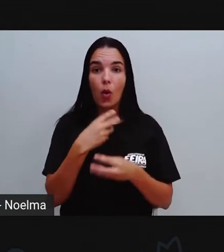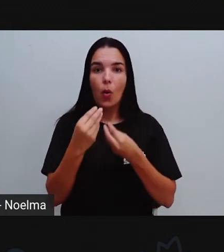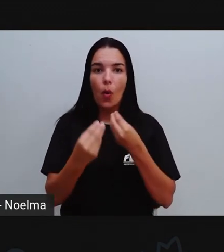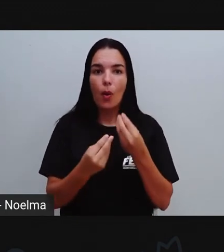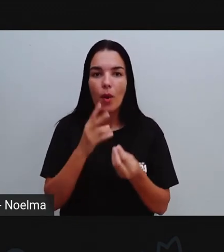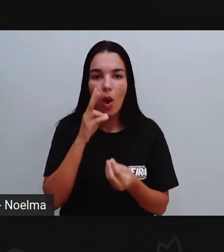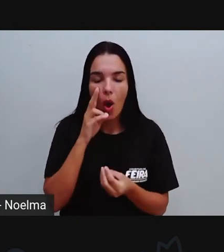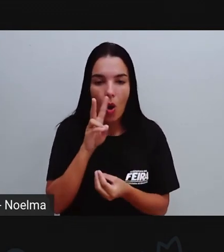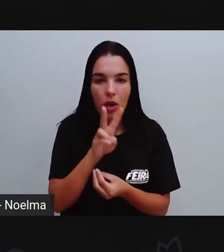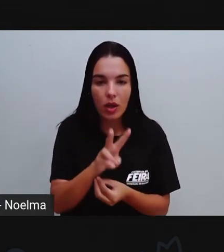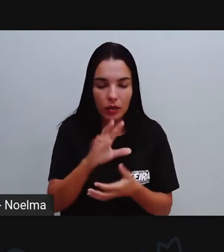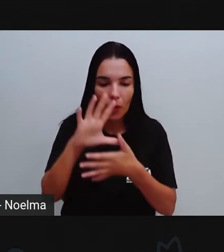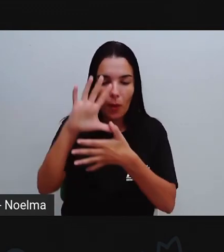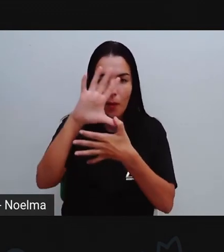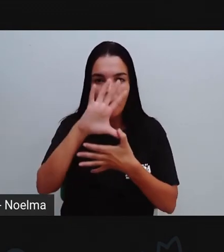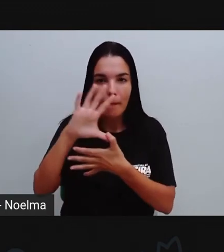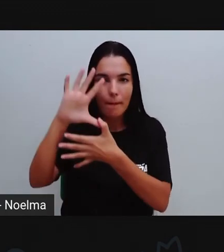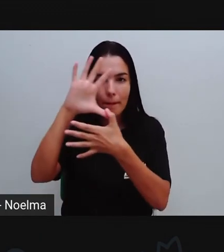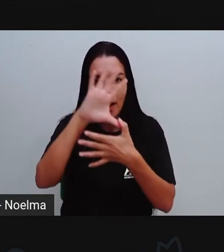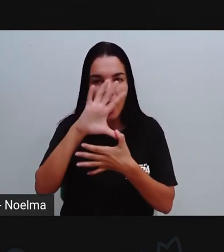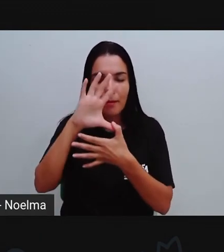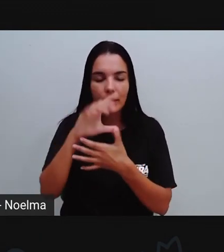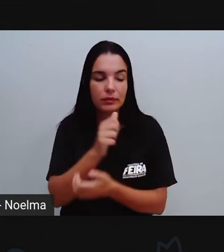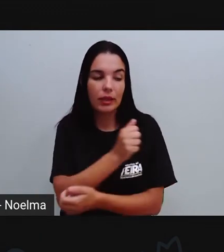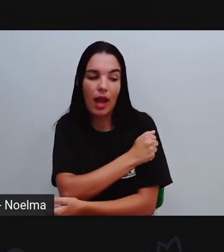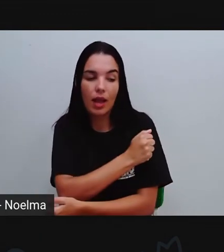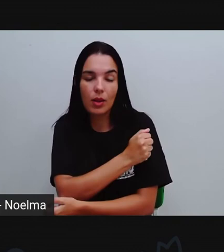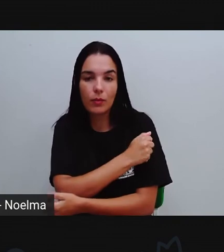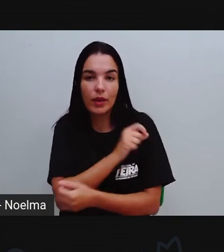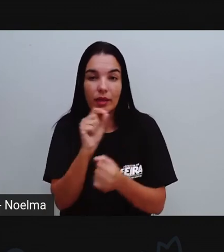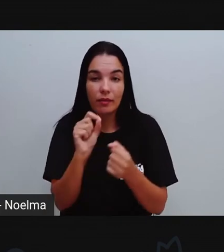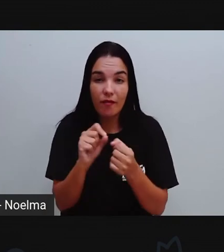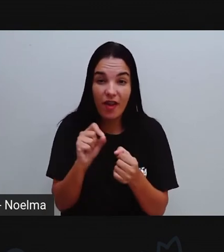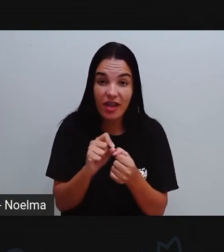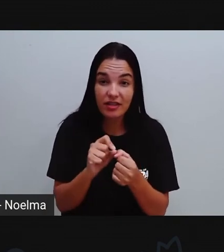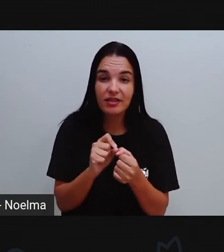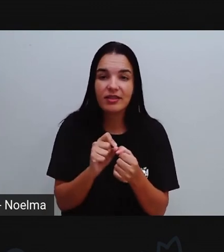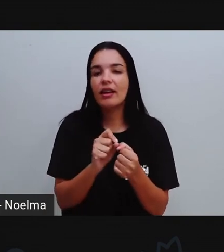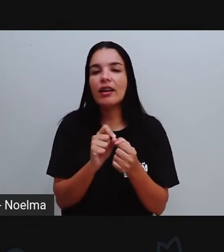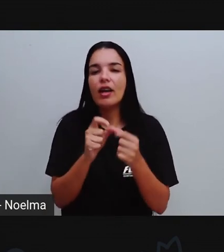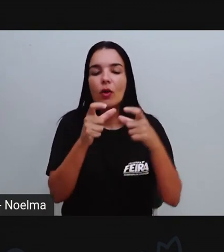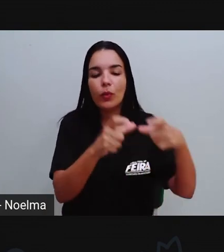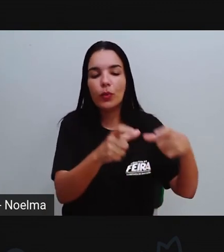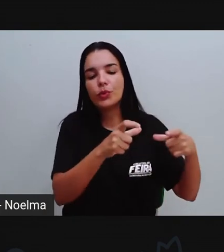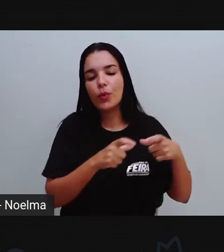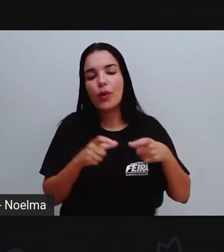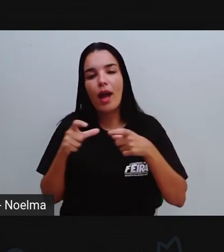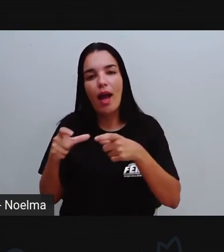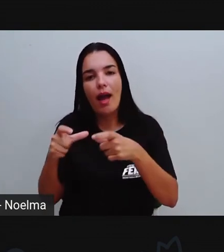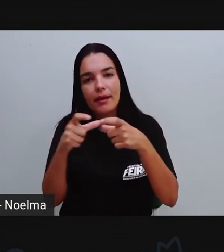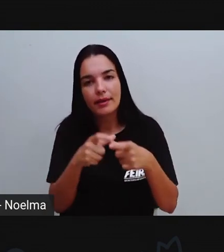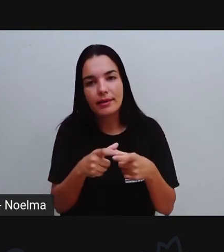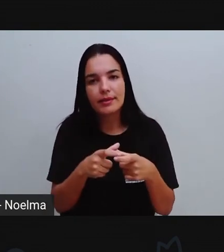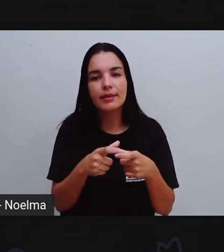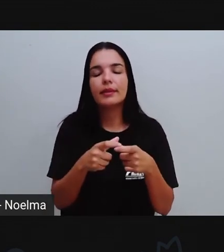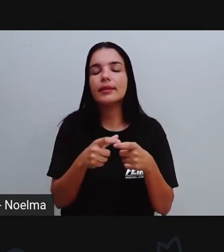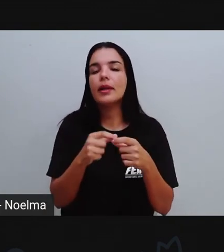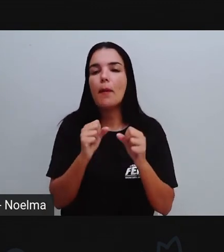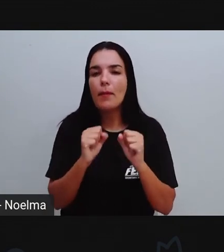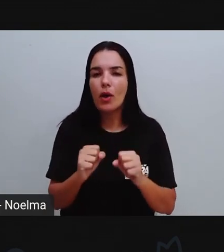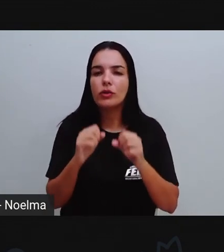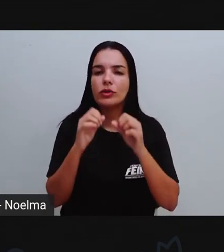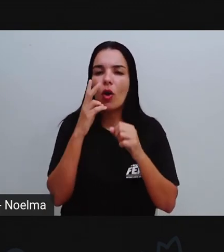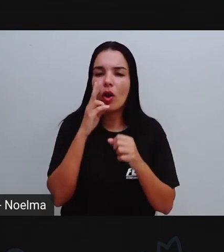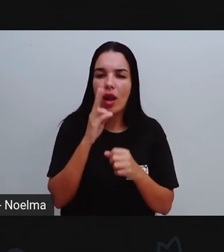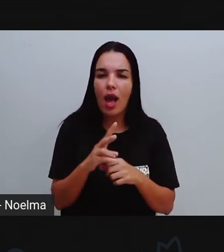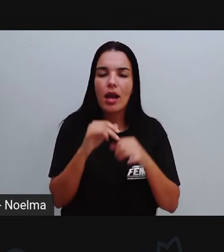olhando aquele mapa da estudante, que a estudante produziu com os pontos de coleta, olha, divulga,